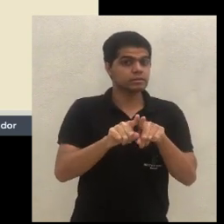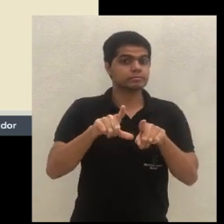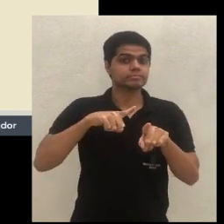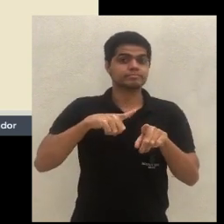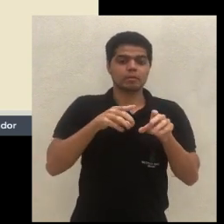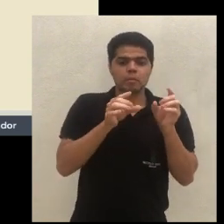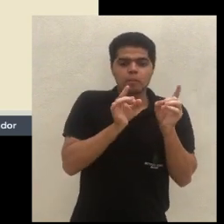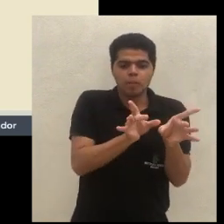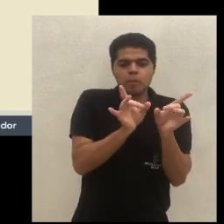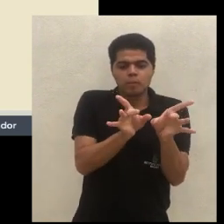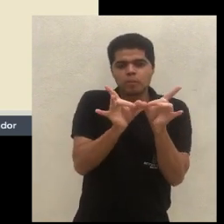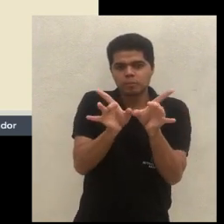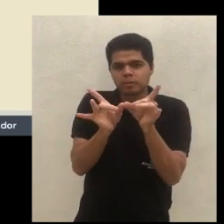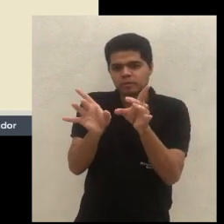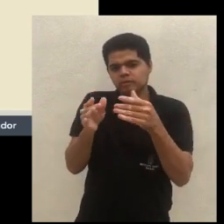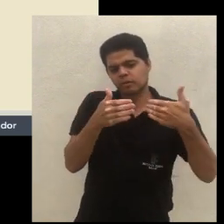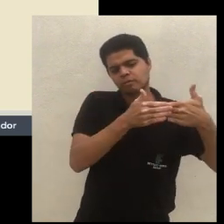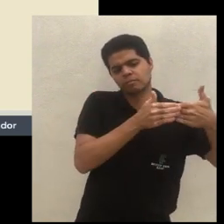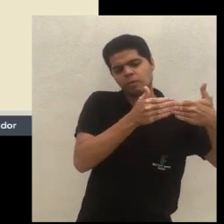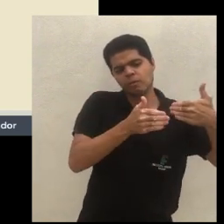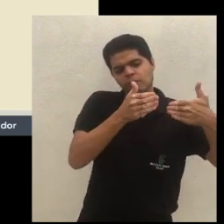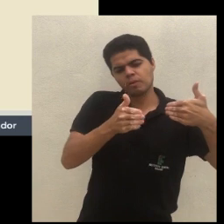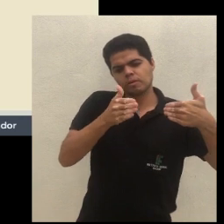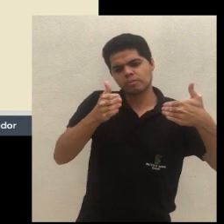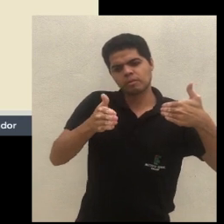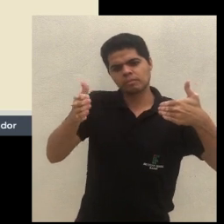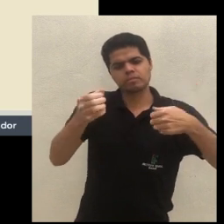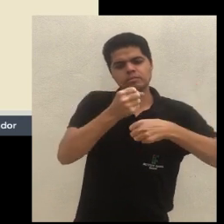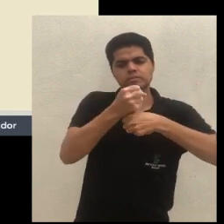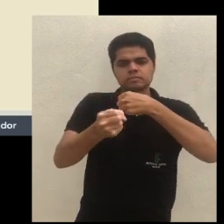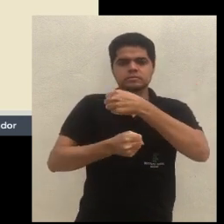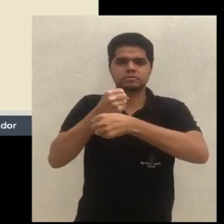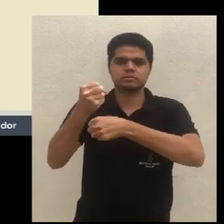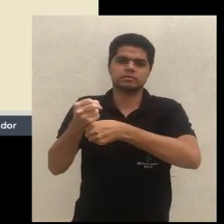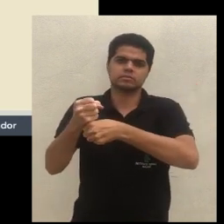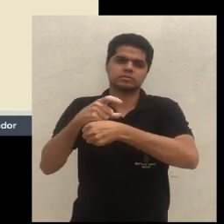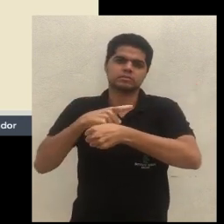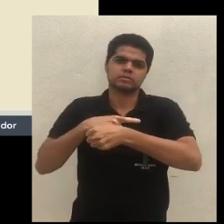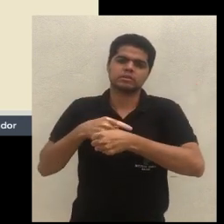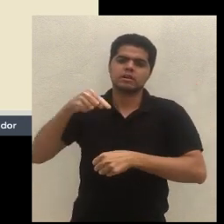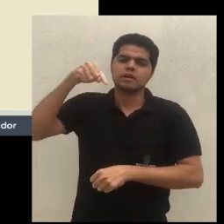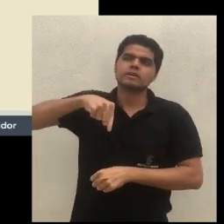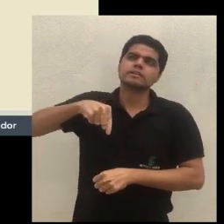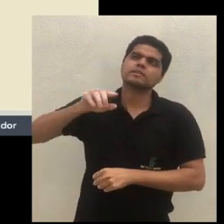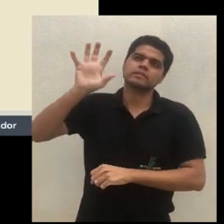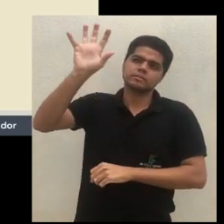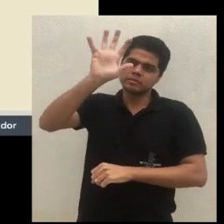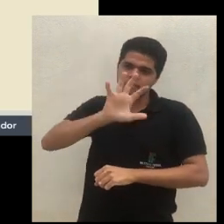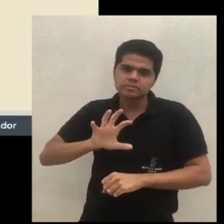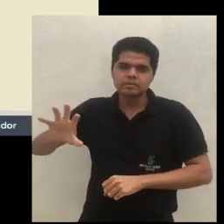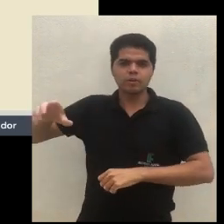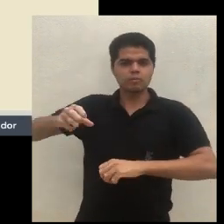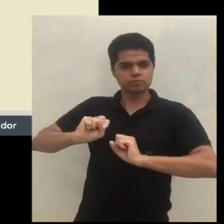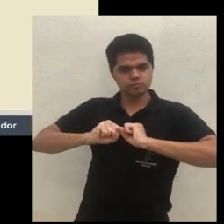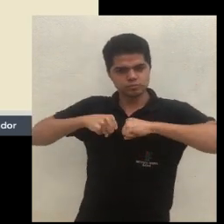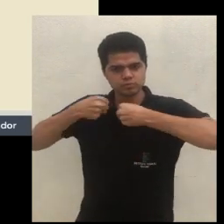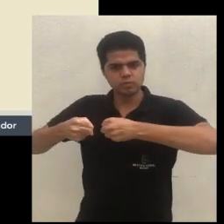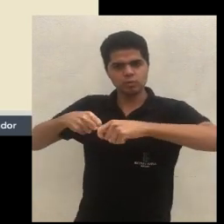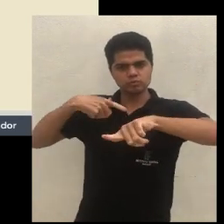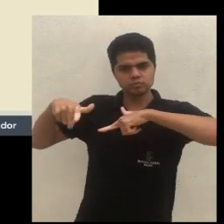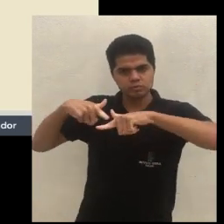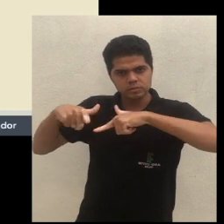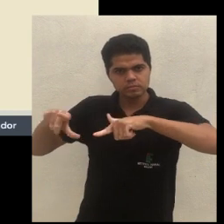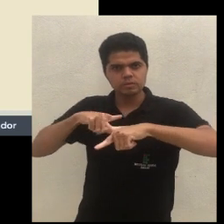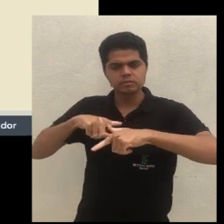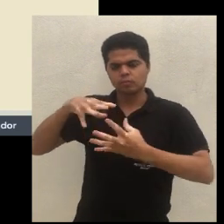comercialização em várias épocas do ano. Então trazendo aqui para a minha região, que é onde eu trabalhei mais, o